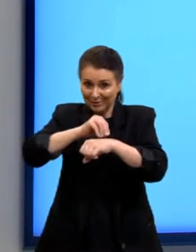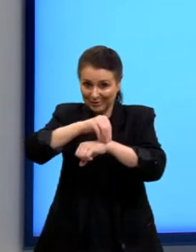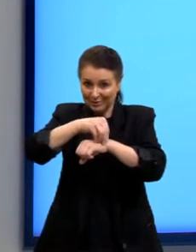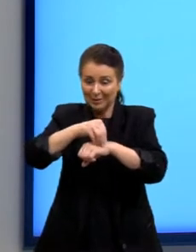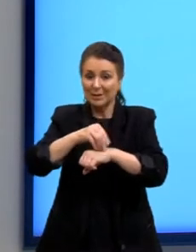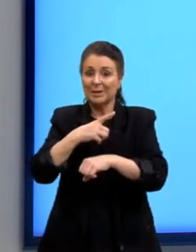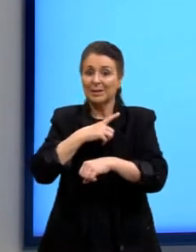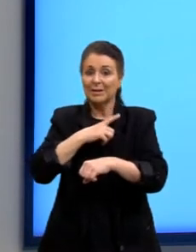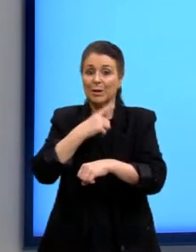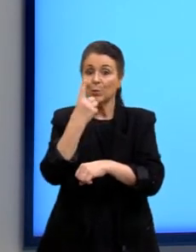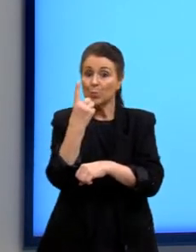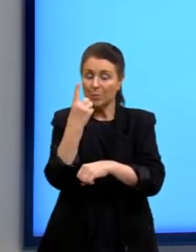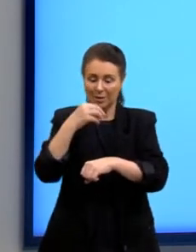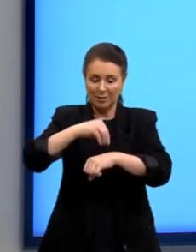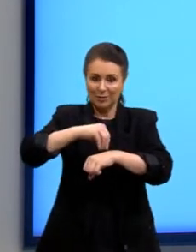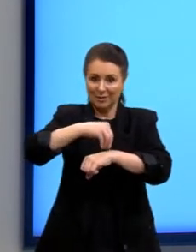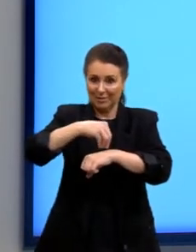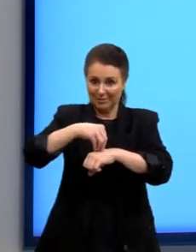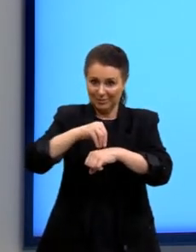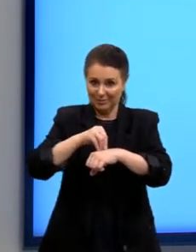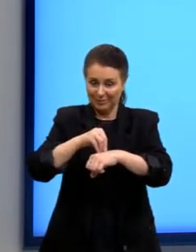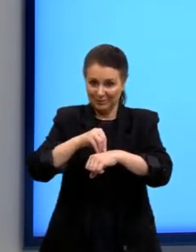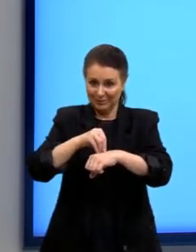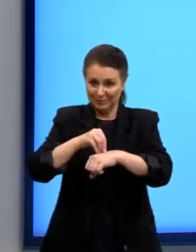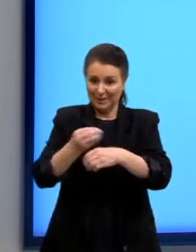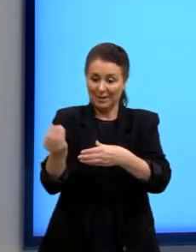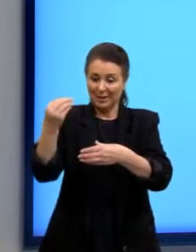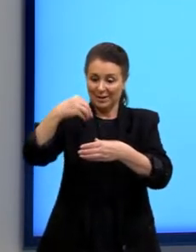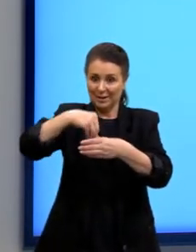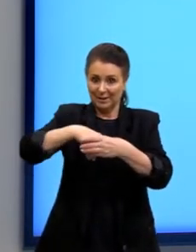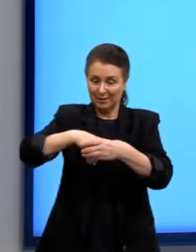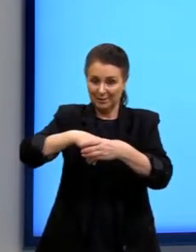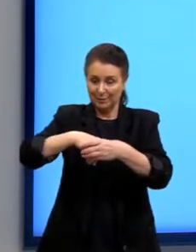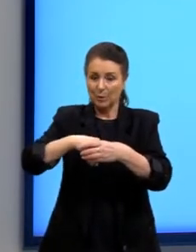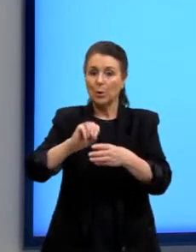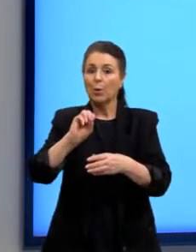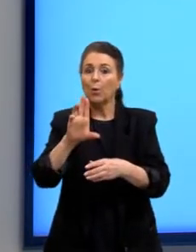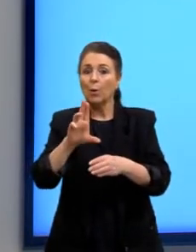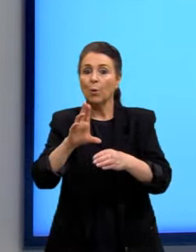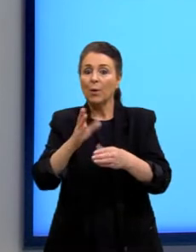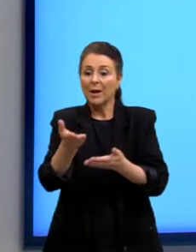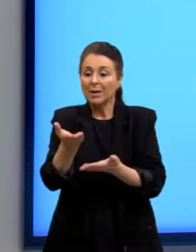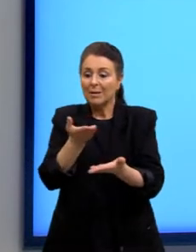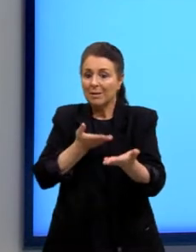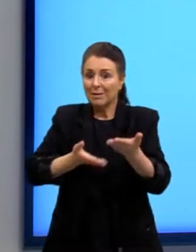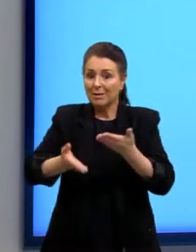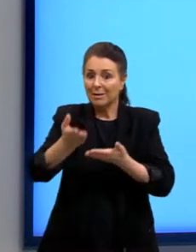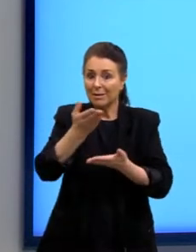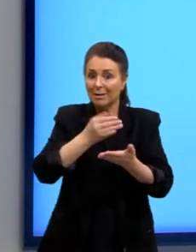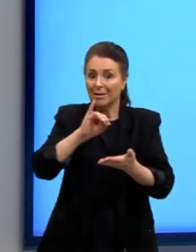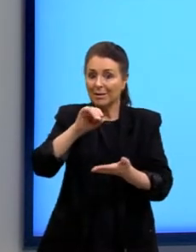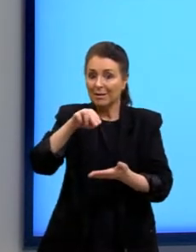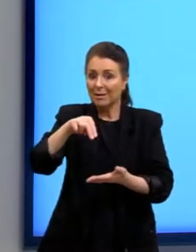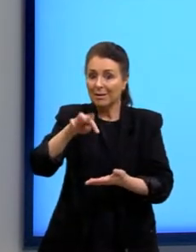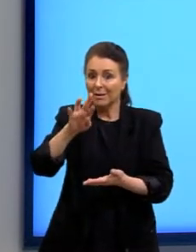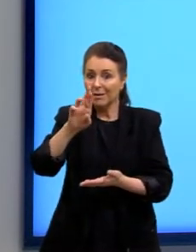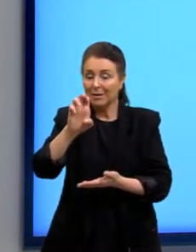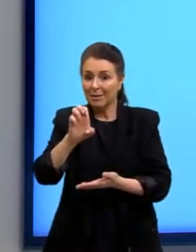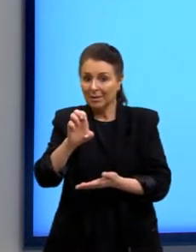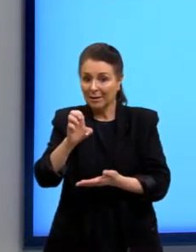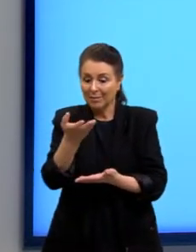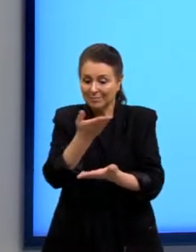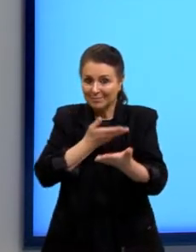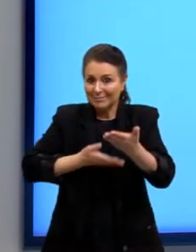apenas uma molécula, mais os catalisadores, ou intermoleculares, que é quando eu tenho dois álcoois,